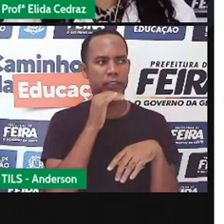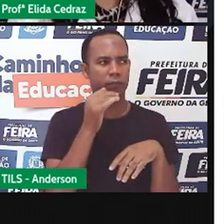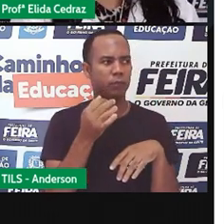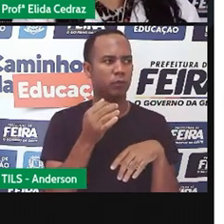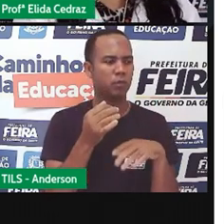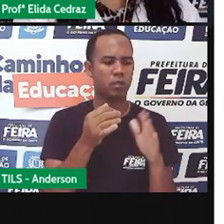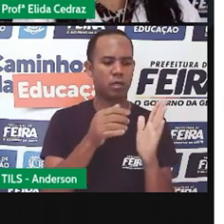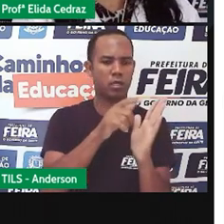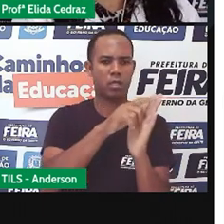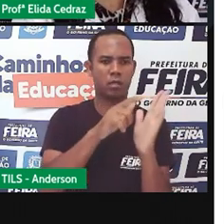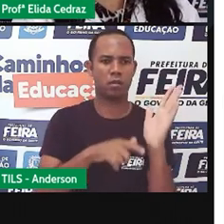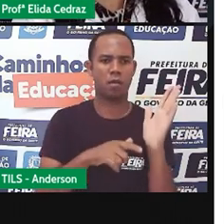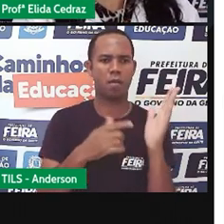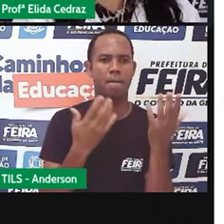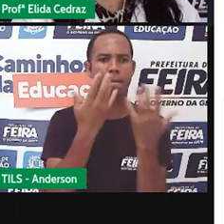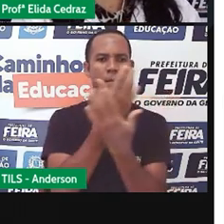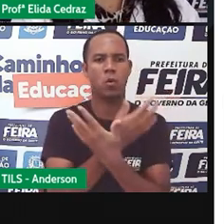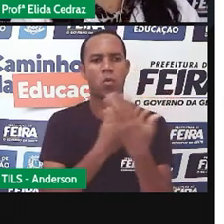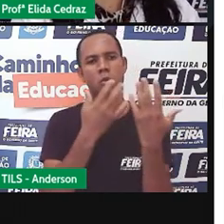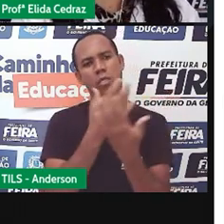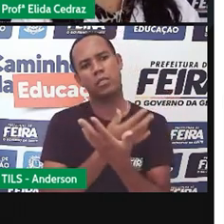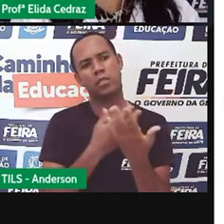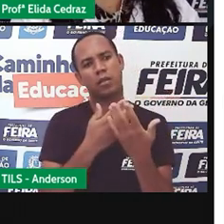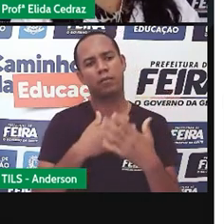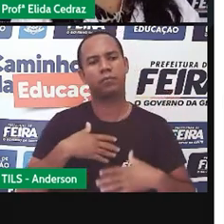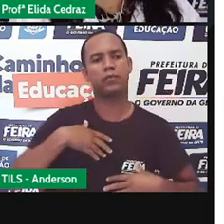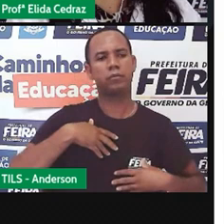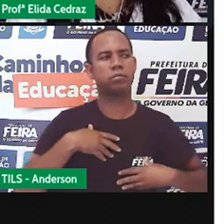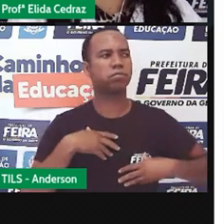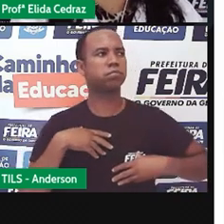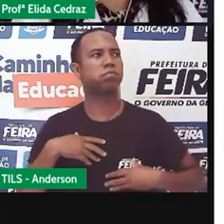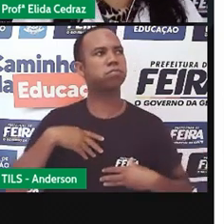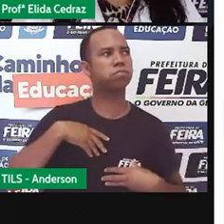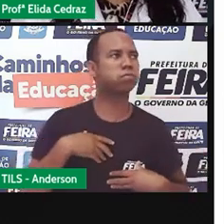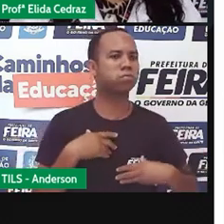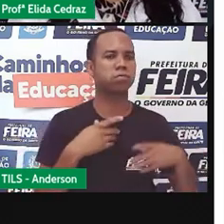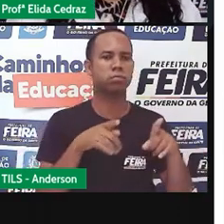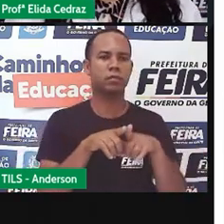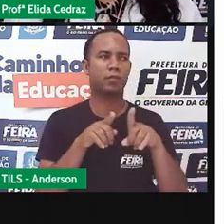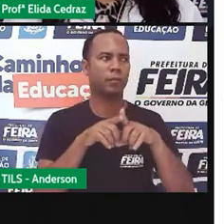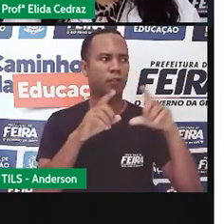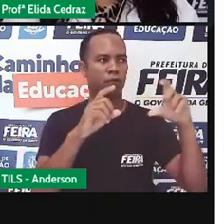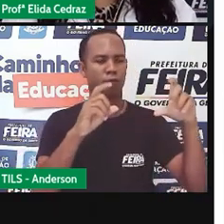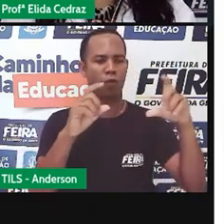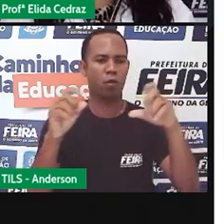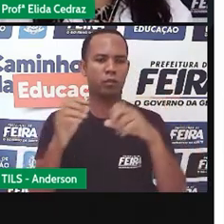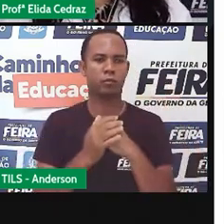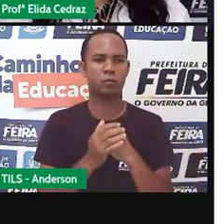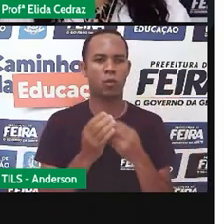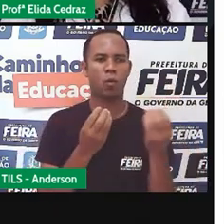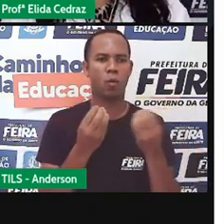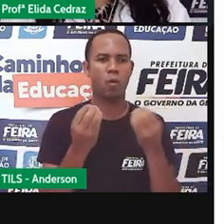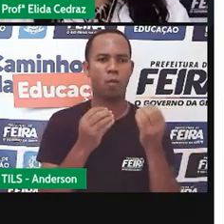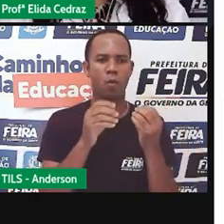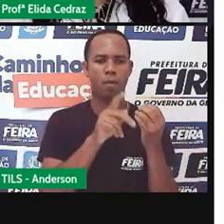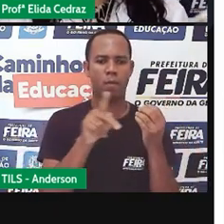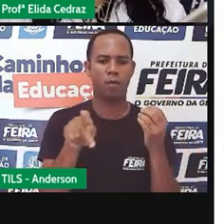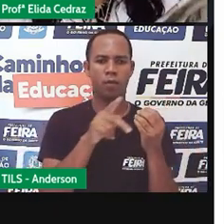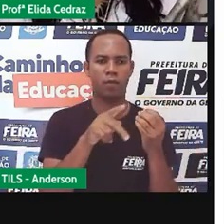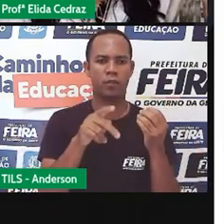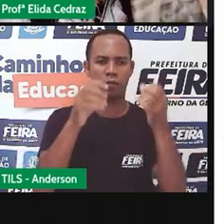Música, artes, dança, fotografia. Como a Pró falou para você,